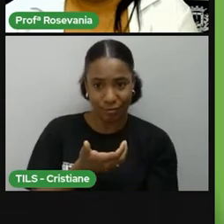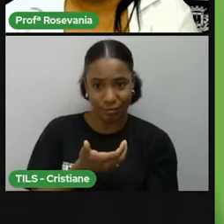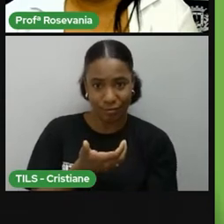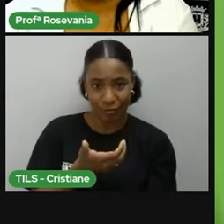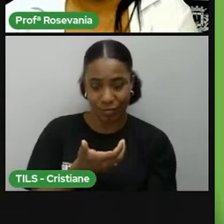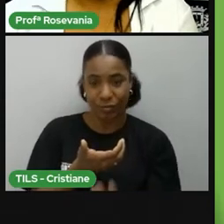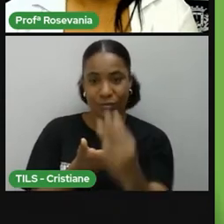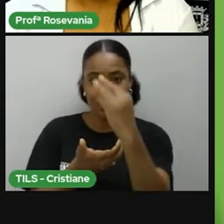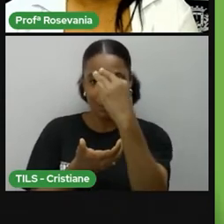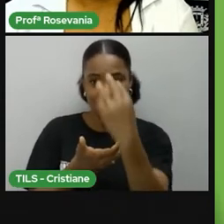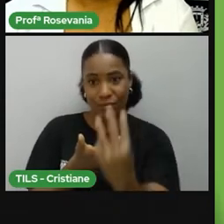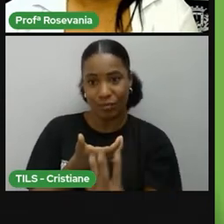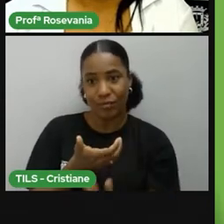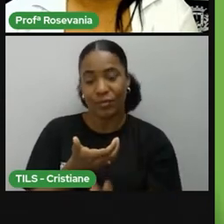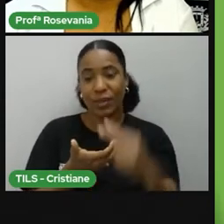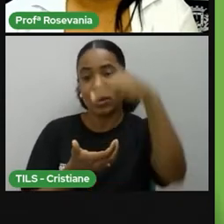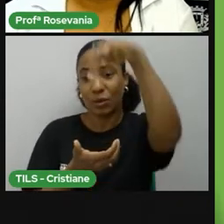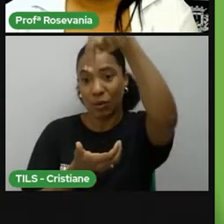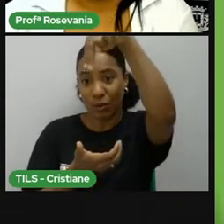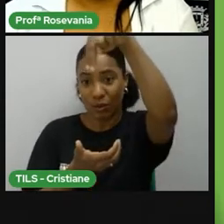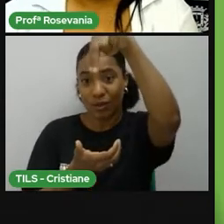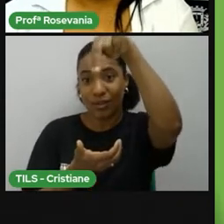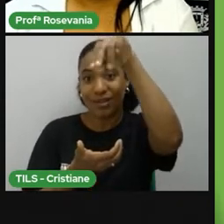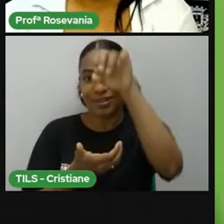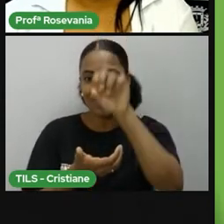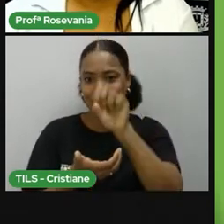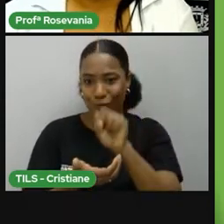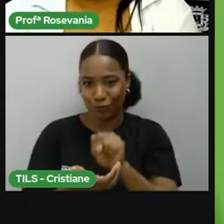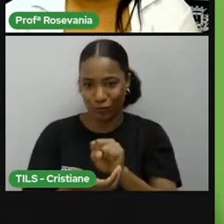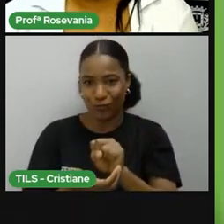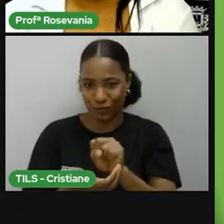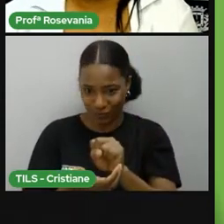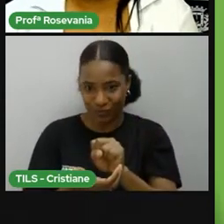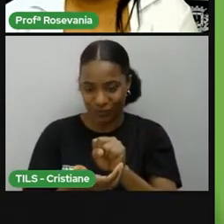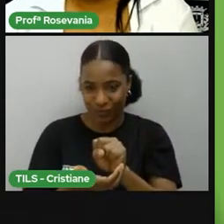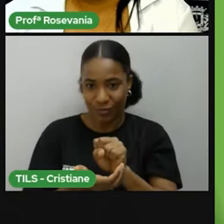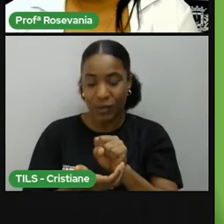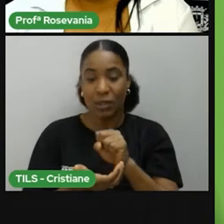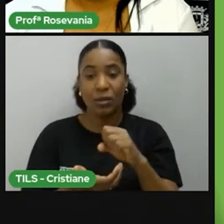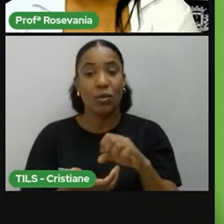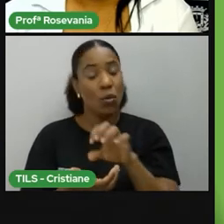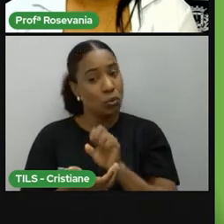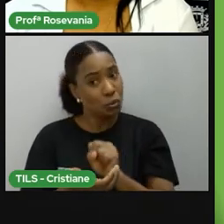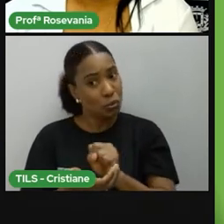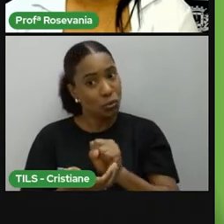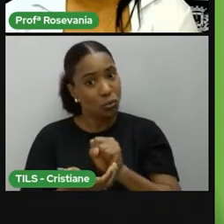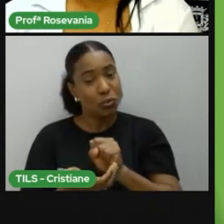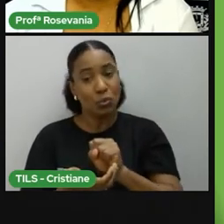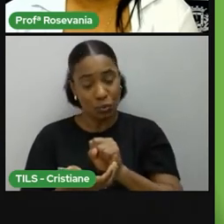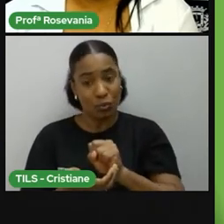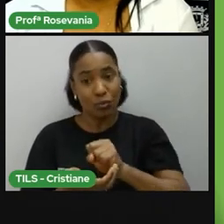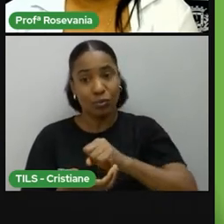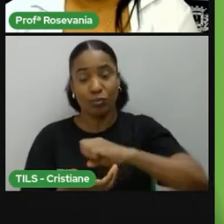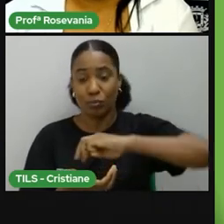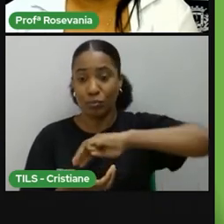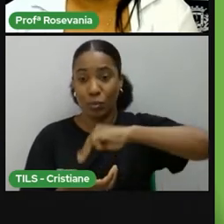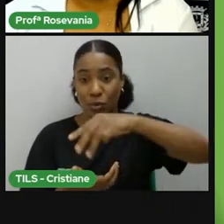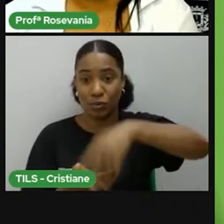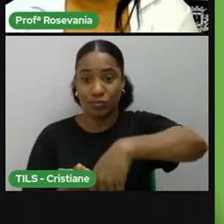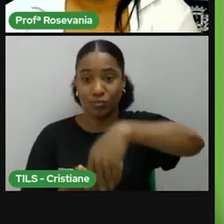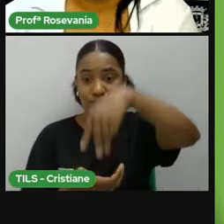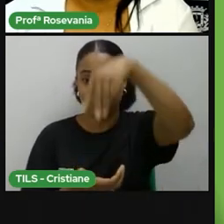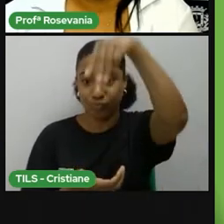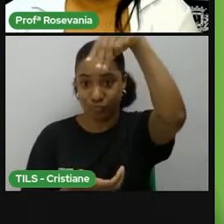aqui eu estou começando do polo norte e vou até o polo sul. Ou começando do polo sul e indo até o polo